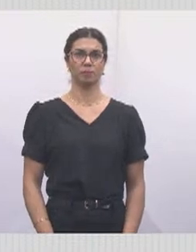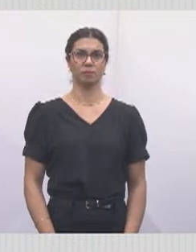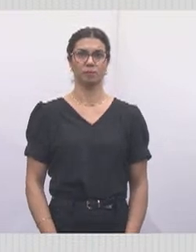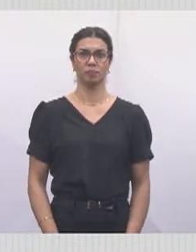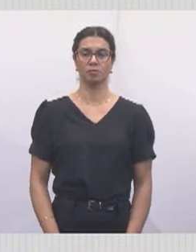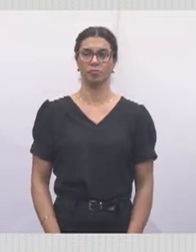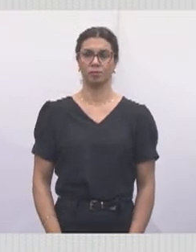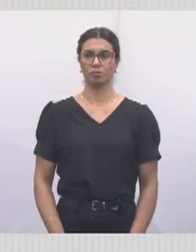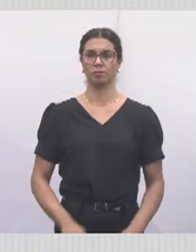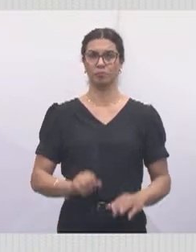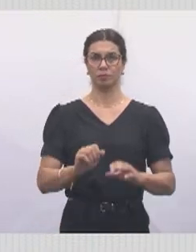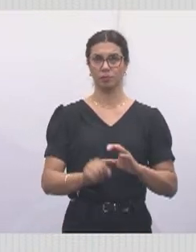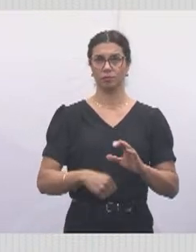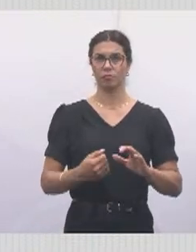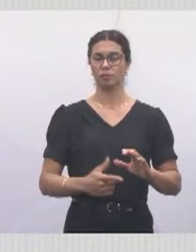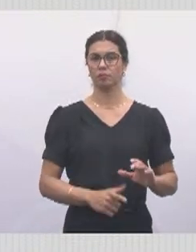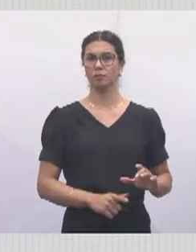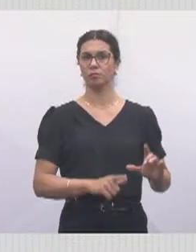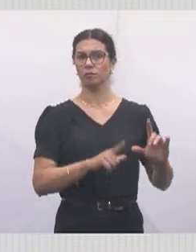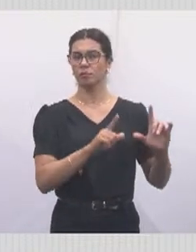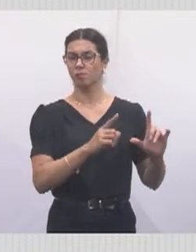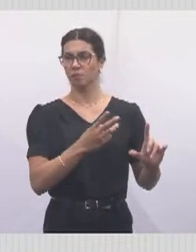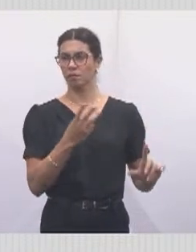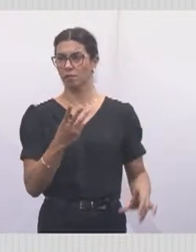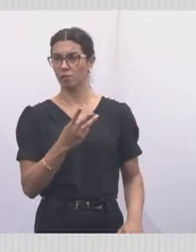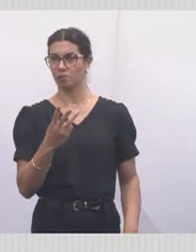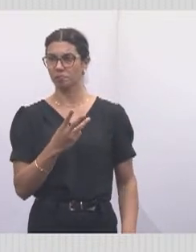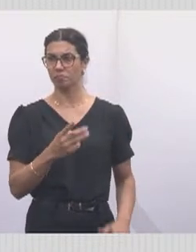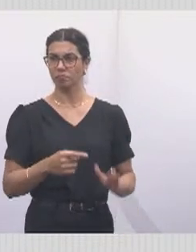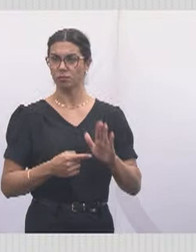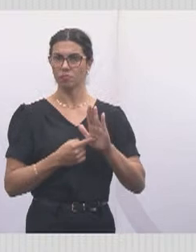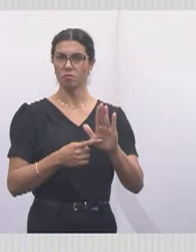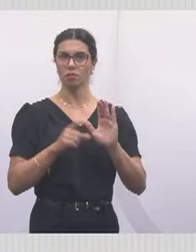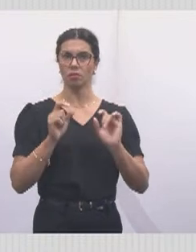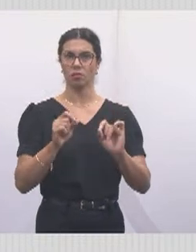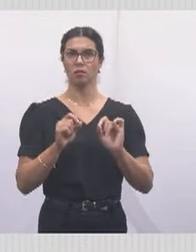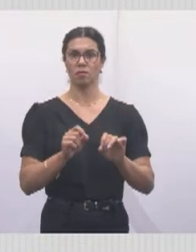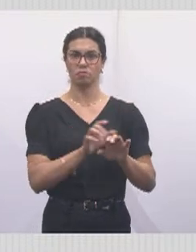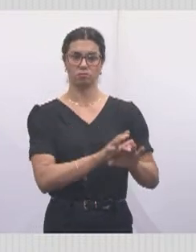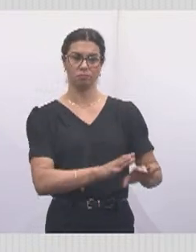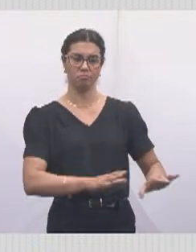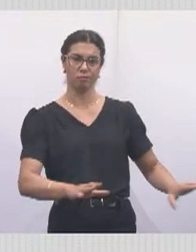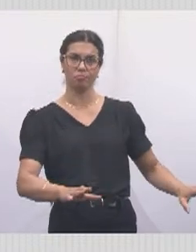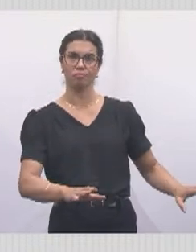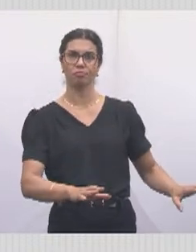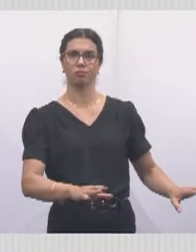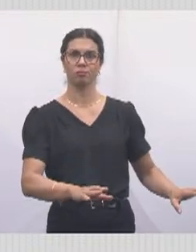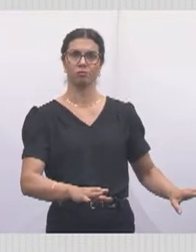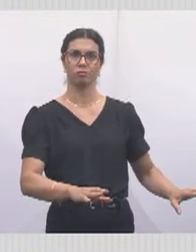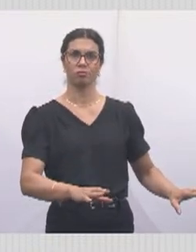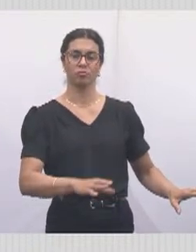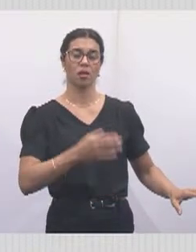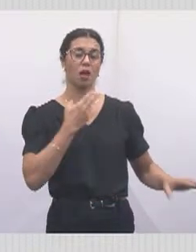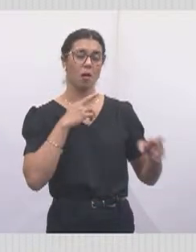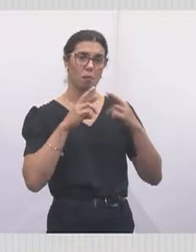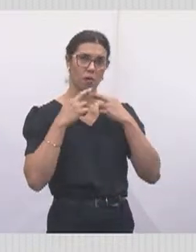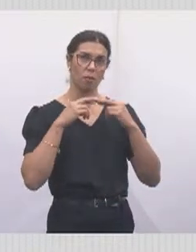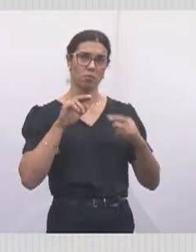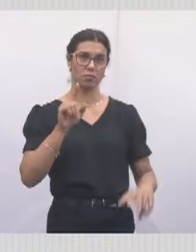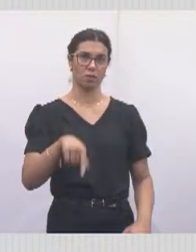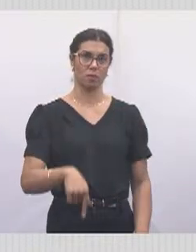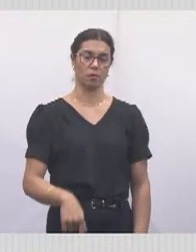de número três, esse slide é uma reclamação.